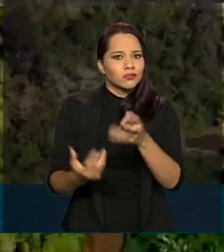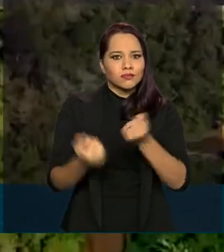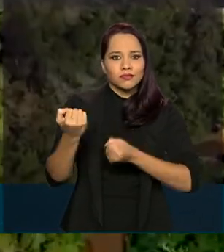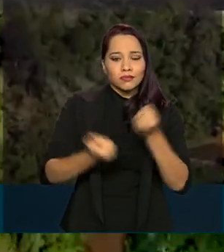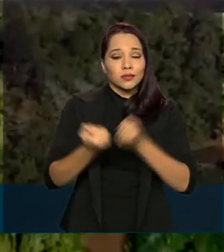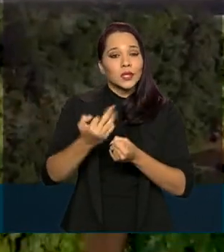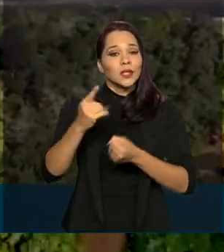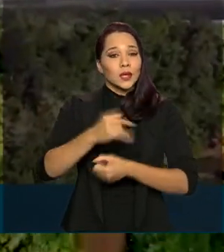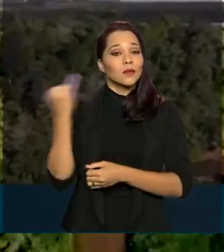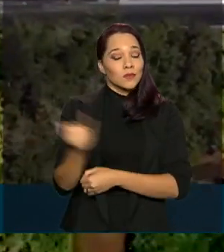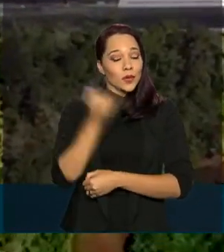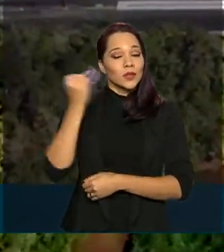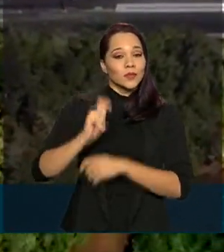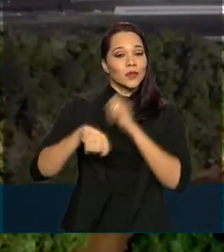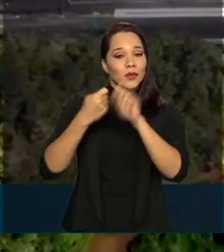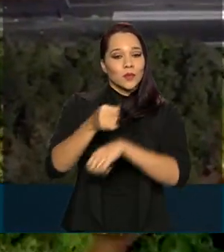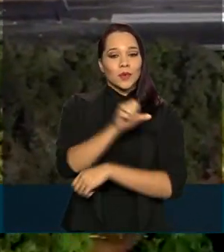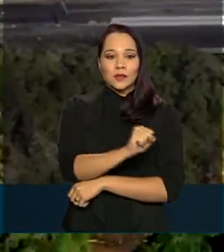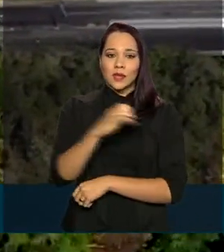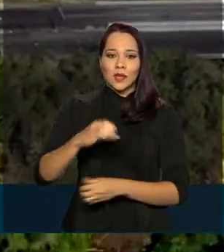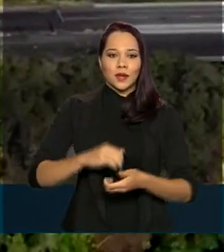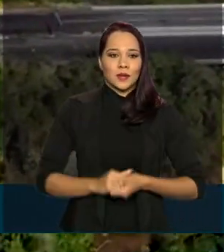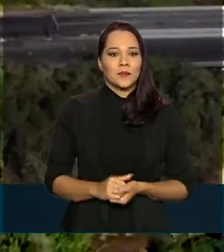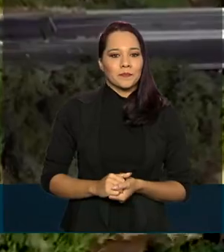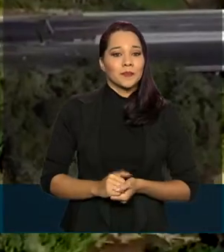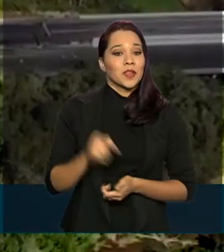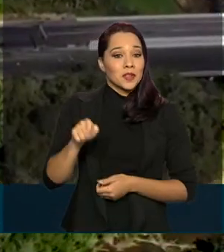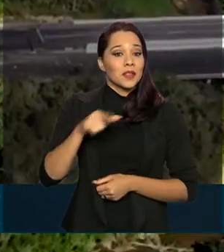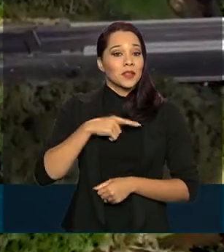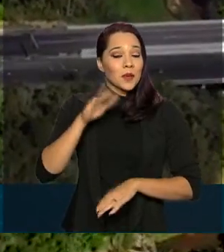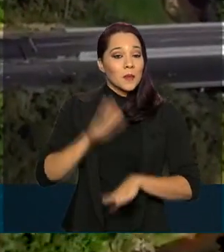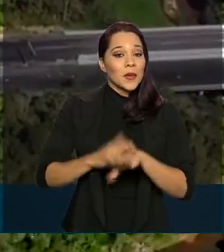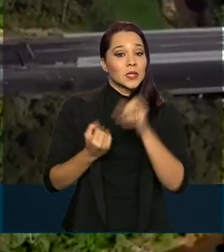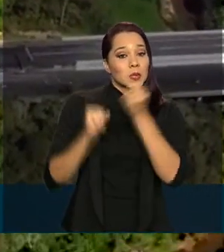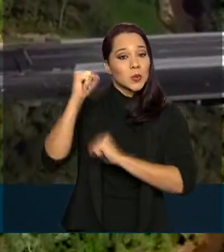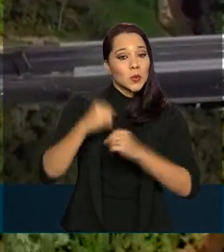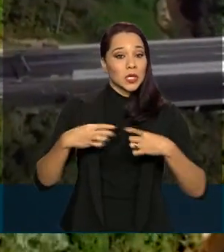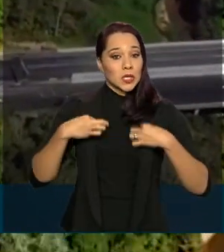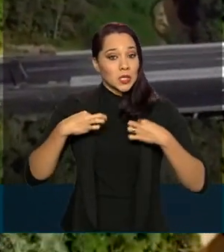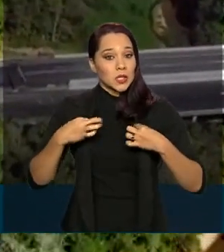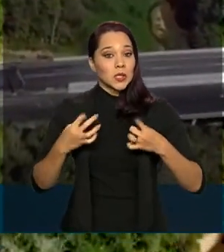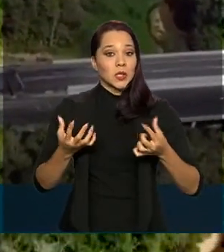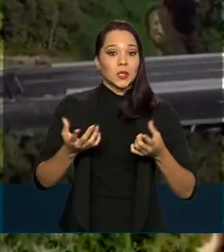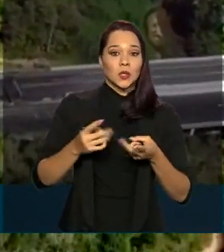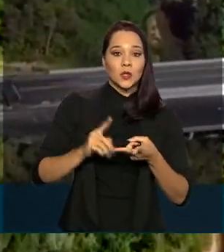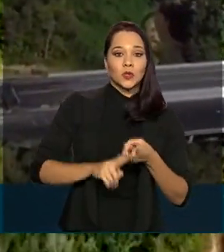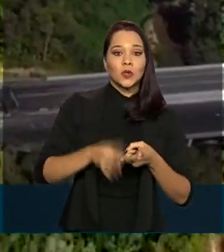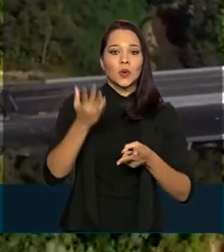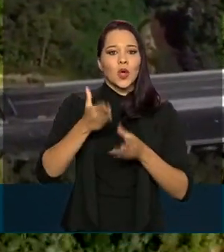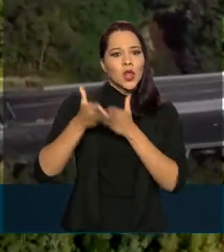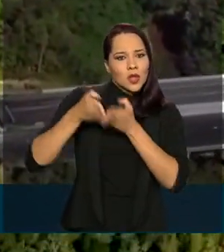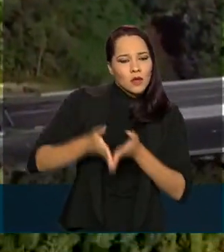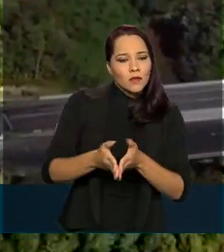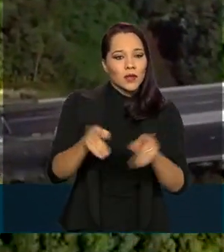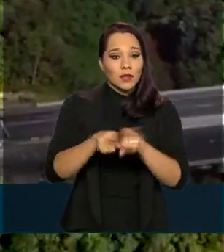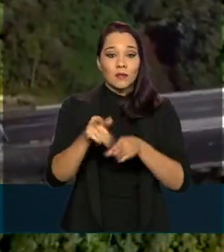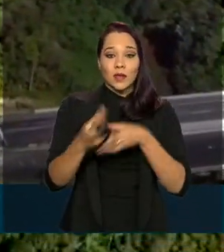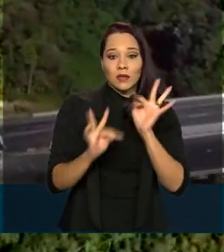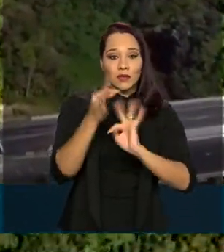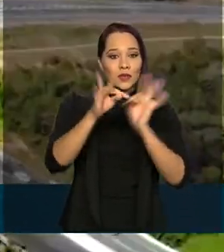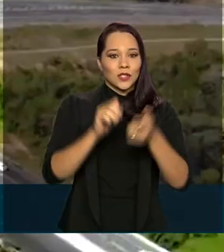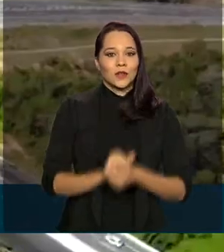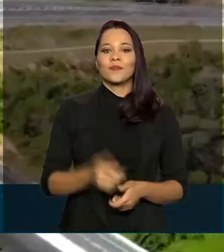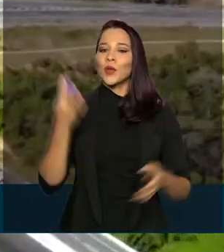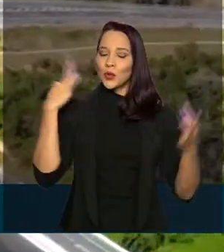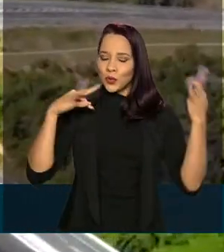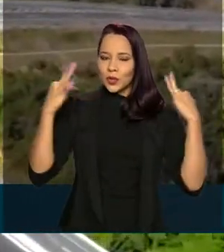na economia catarinense. Nela, predominam as indústrias têxtil, de vestuário, naval e de tecnologia. O